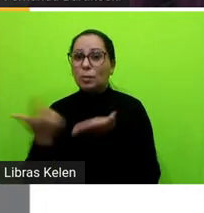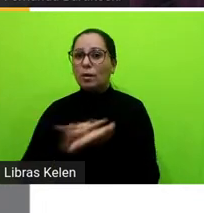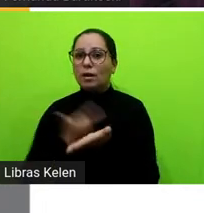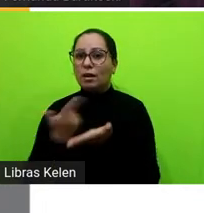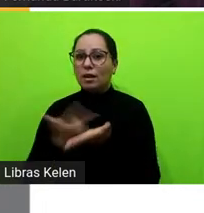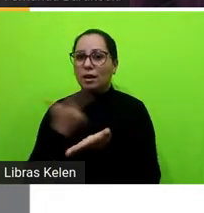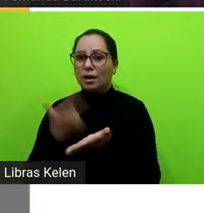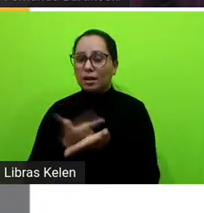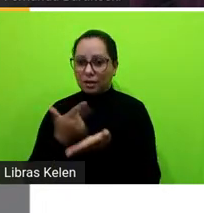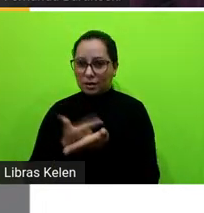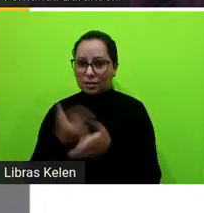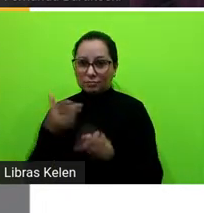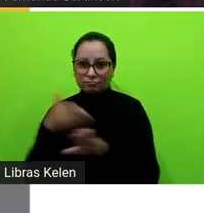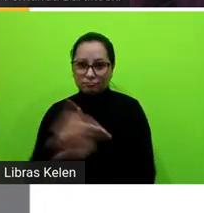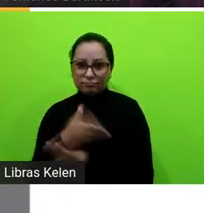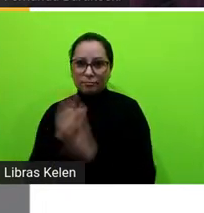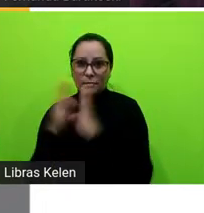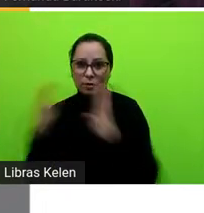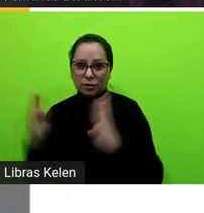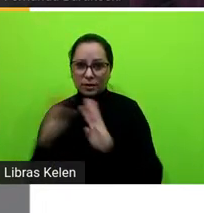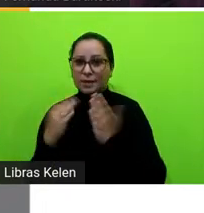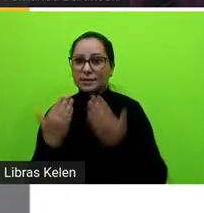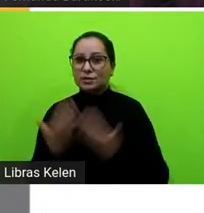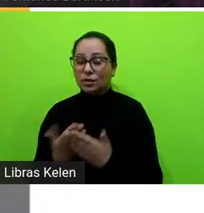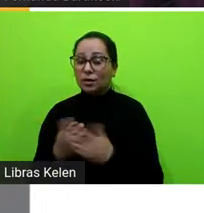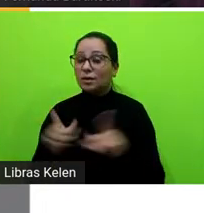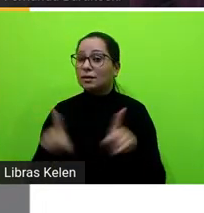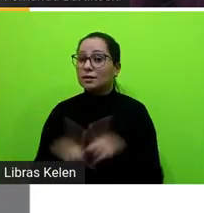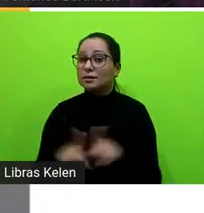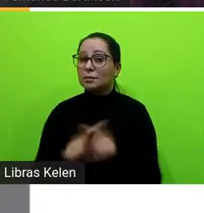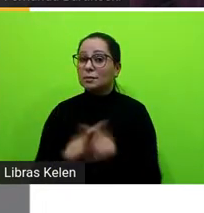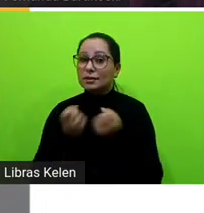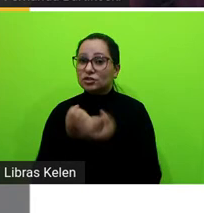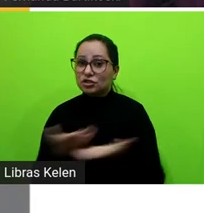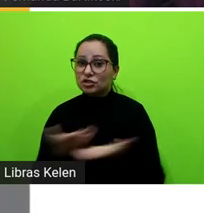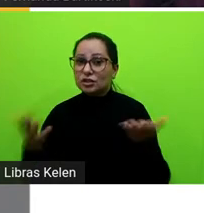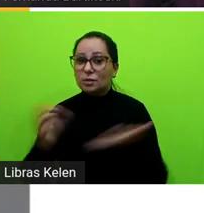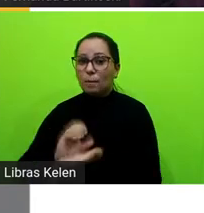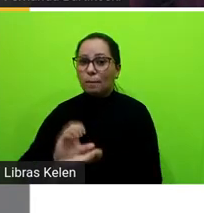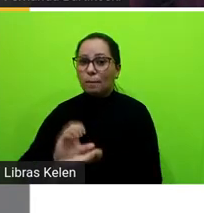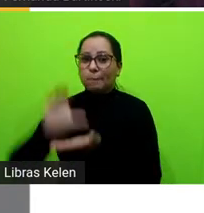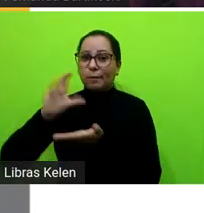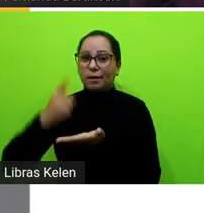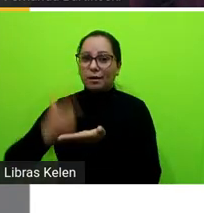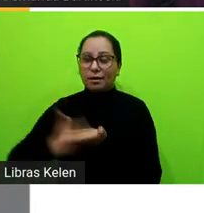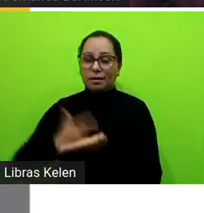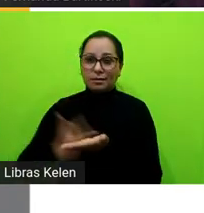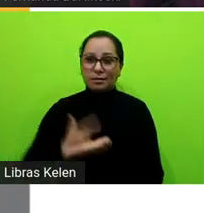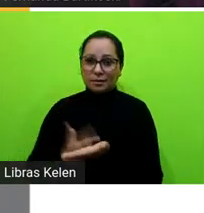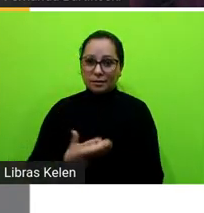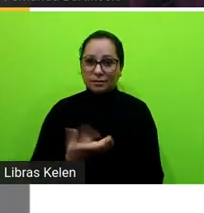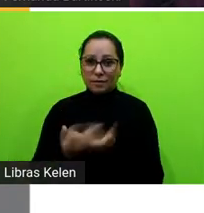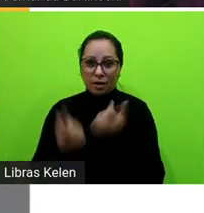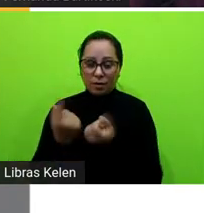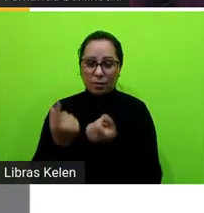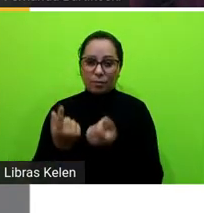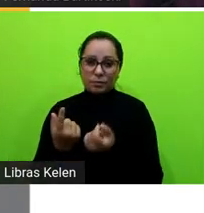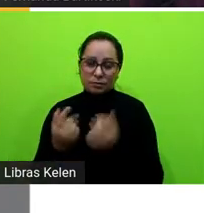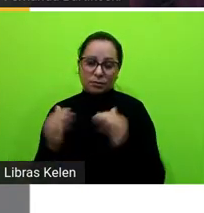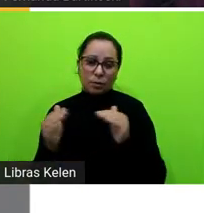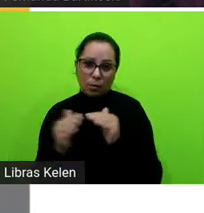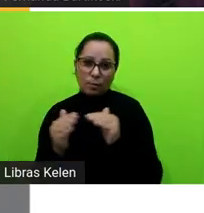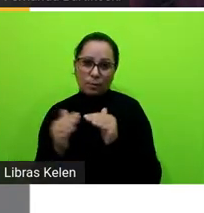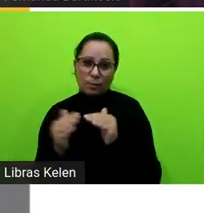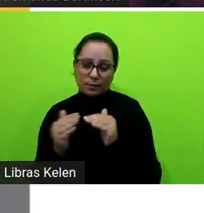o acervo da escola e ele também distribui um volume maior de obras para de acordo com o censo